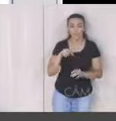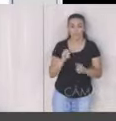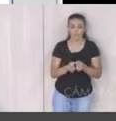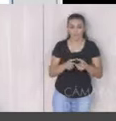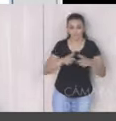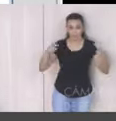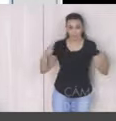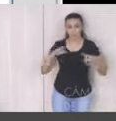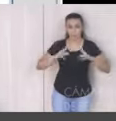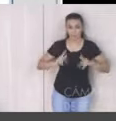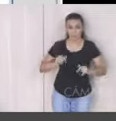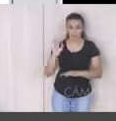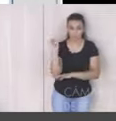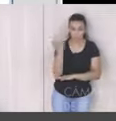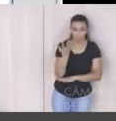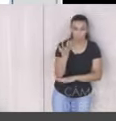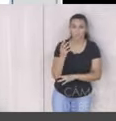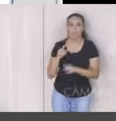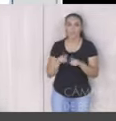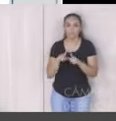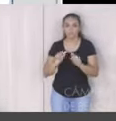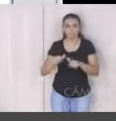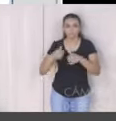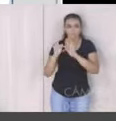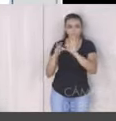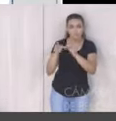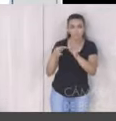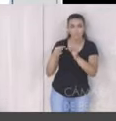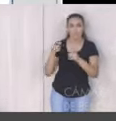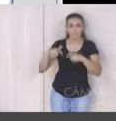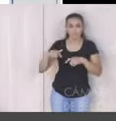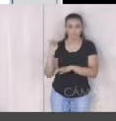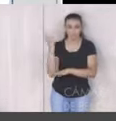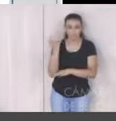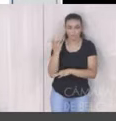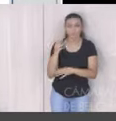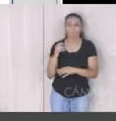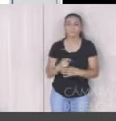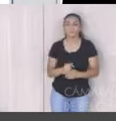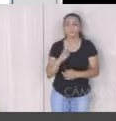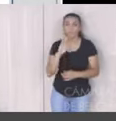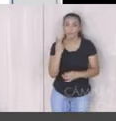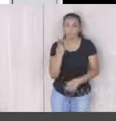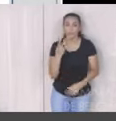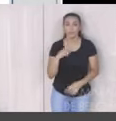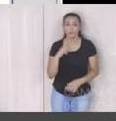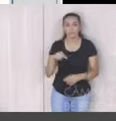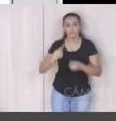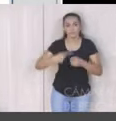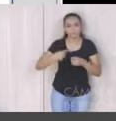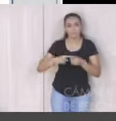do serviço no peso urbano, modernização do licenciamento ambiental, meio ambiente em números, BH cidade sustentável,